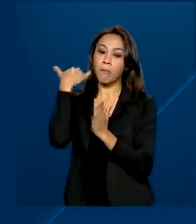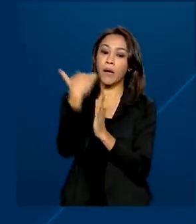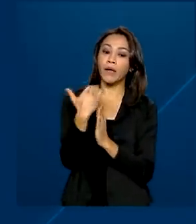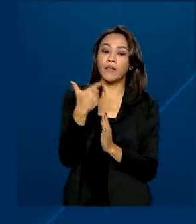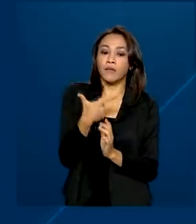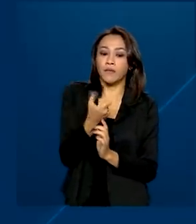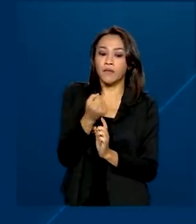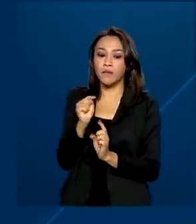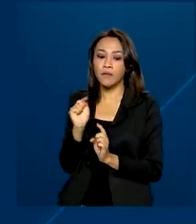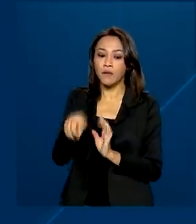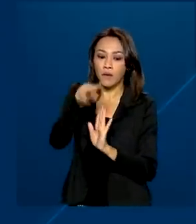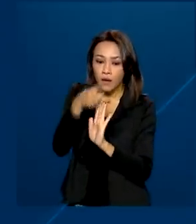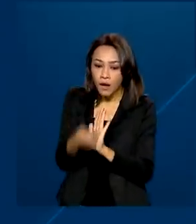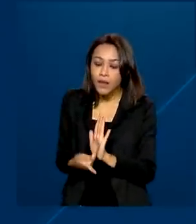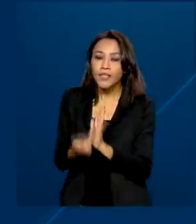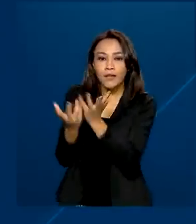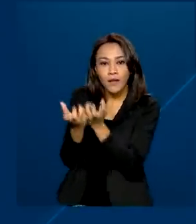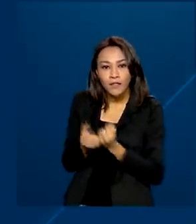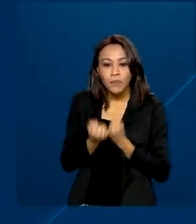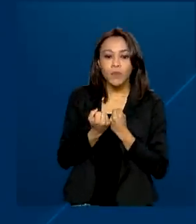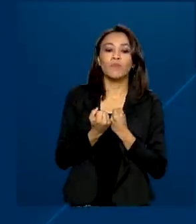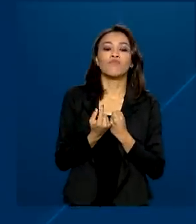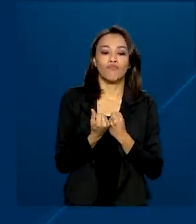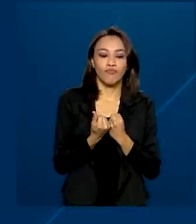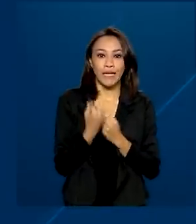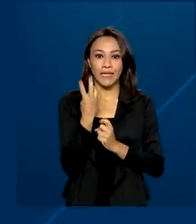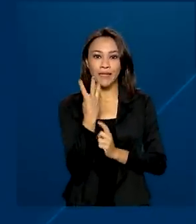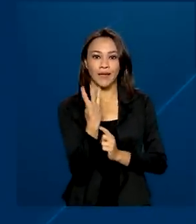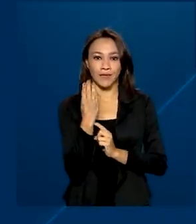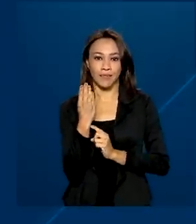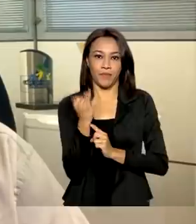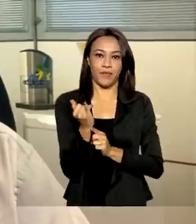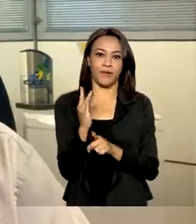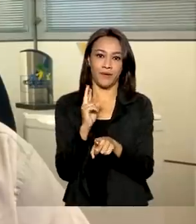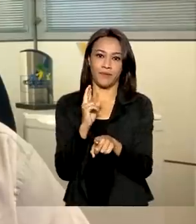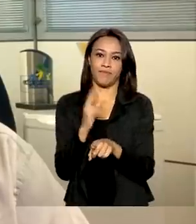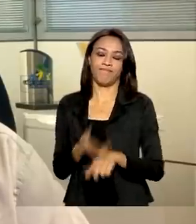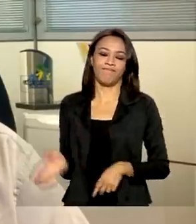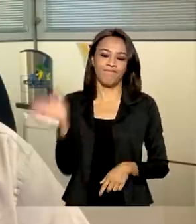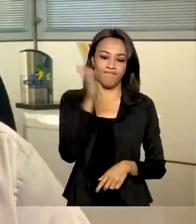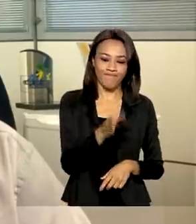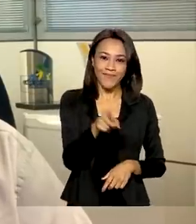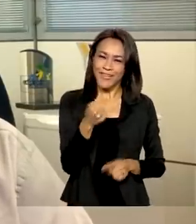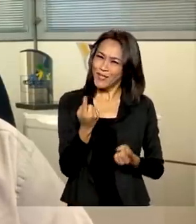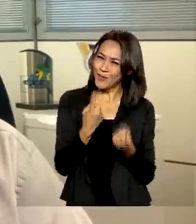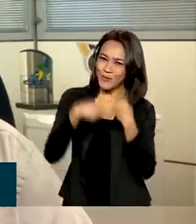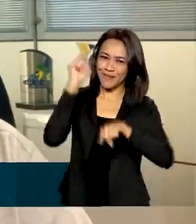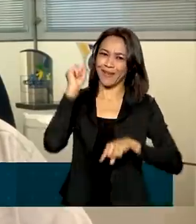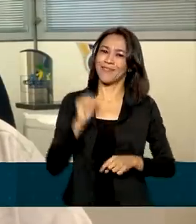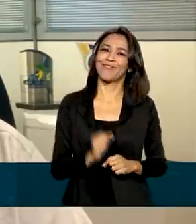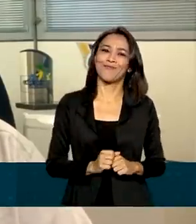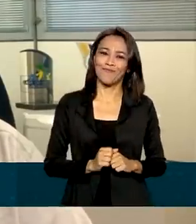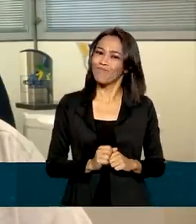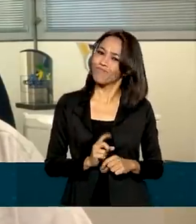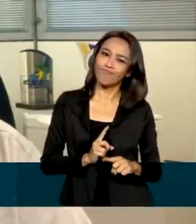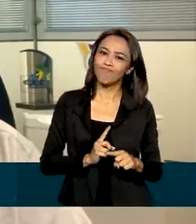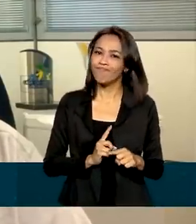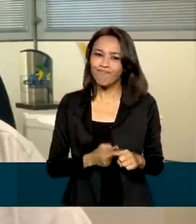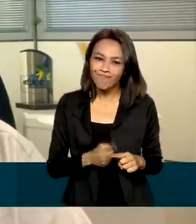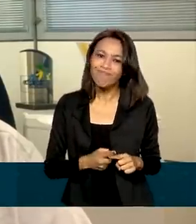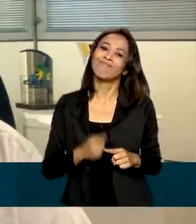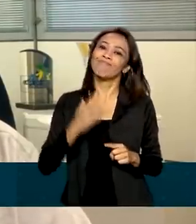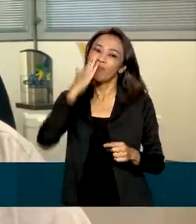projetos, que receberam um total de R$ bilhões. Todo esse sucesso foi devido à